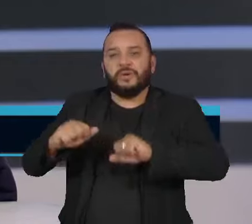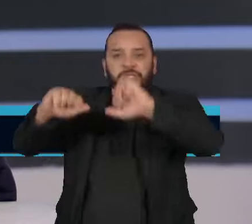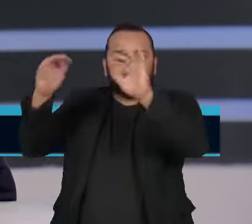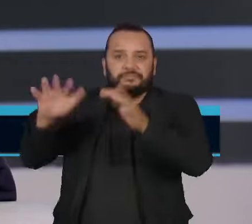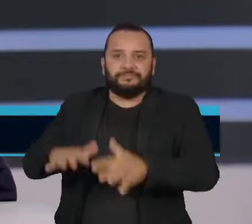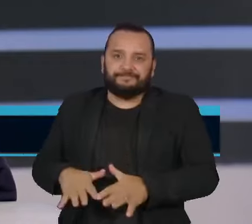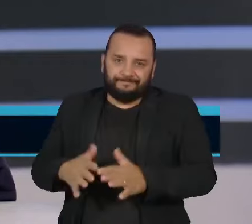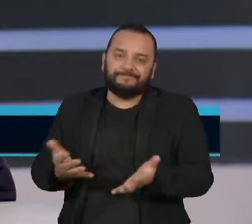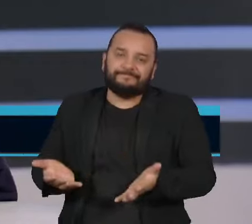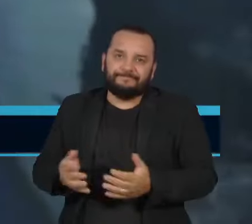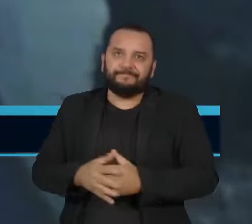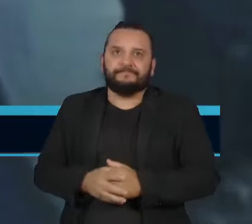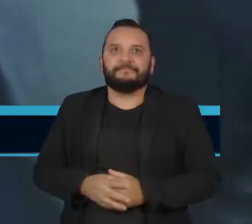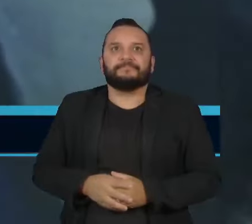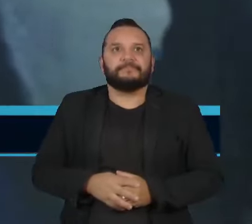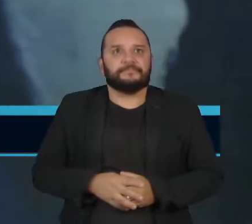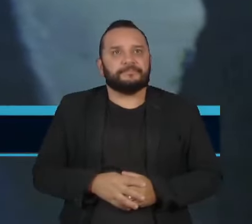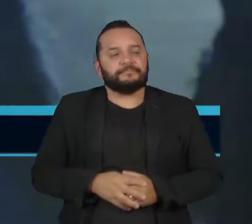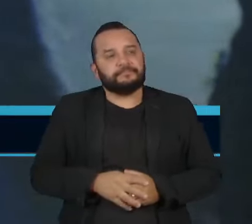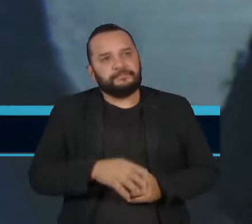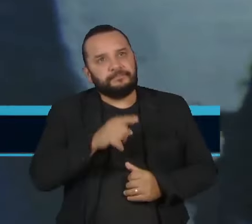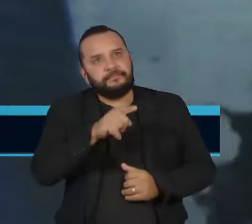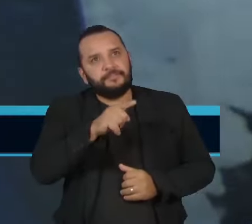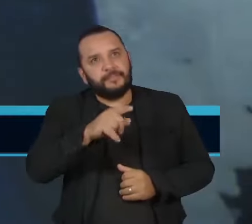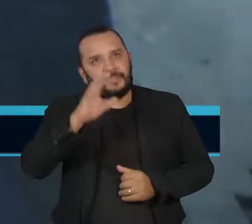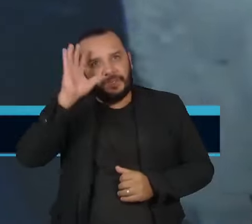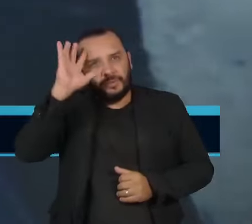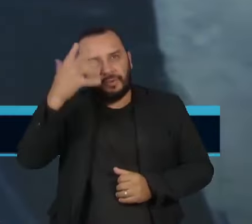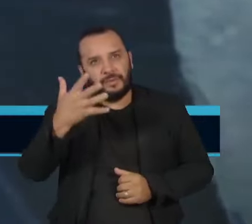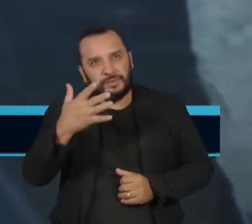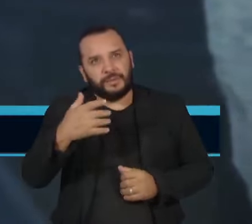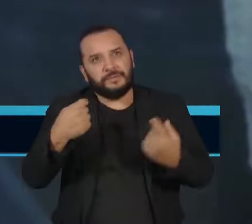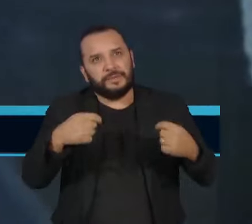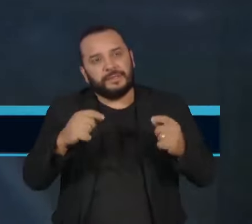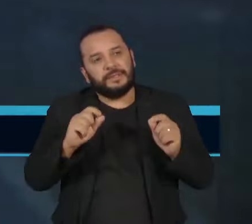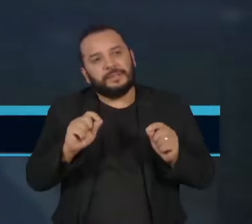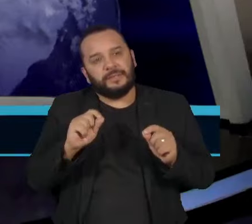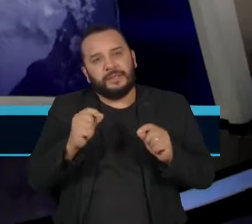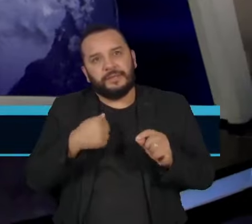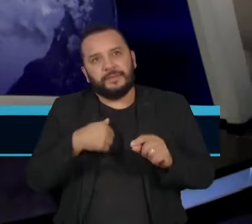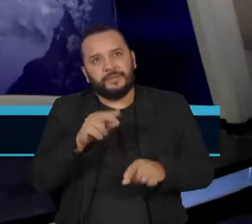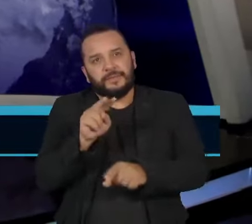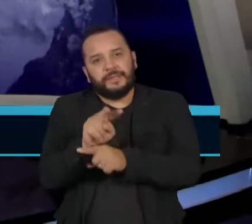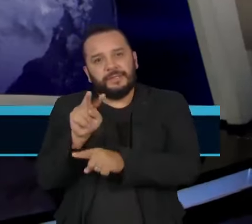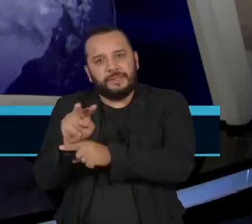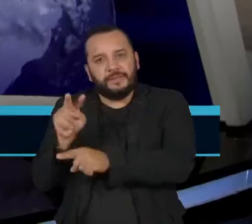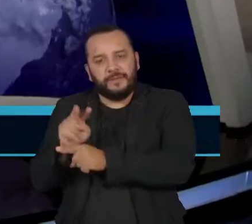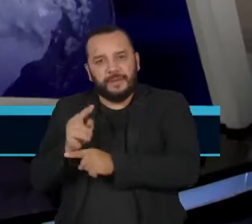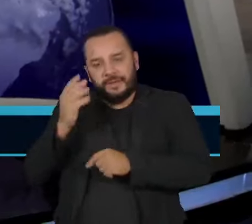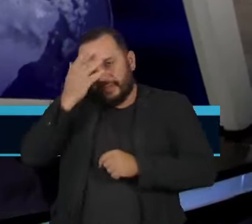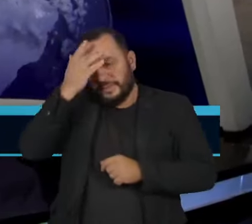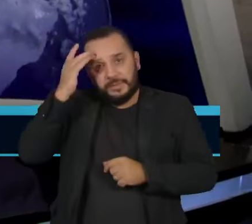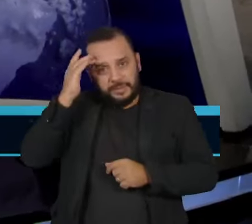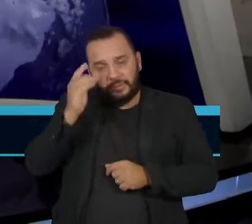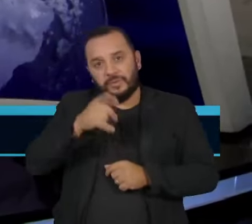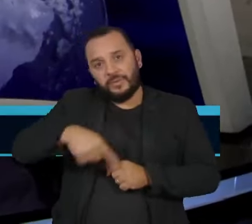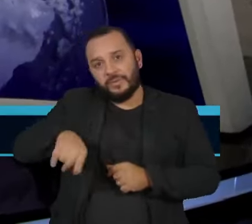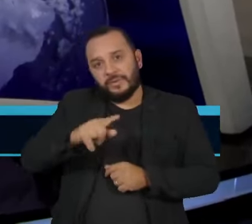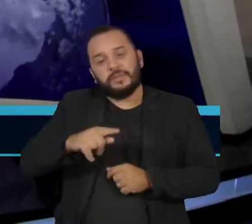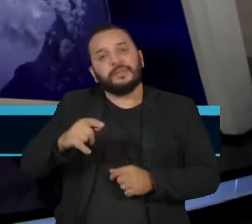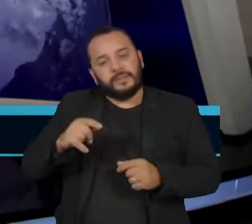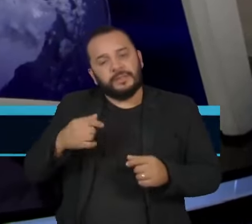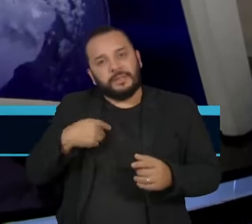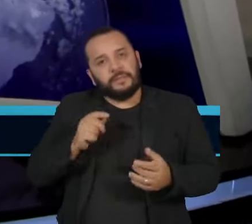bem próximo, infelizmente. E essa solução precisa preservar os que normalmente pagam a conta, que são aqueles mais